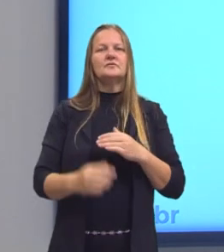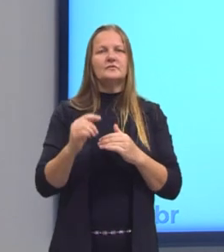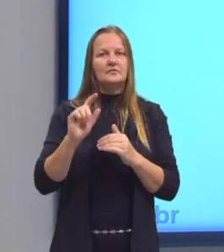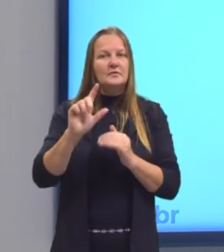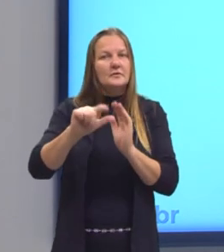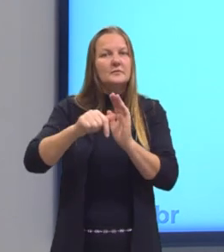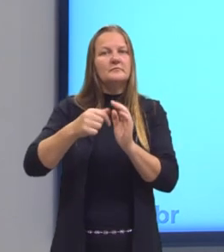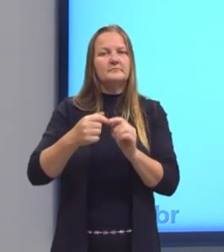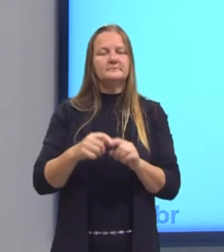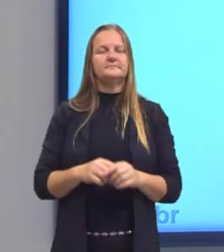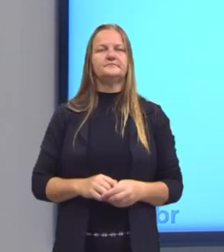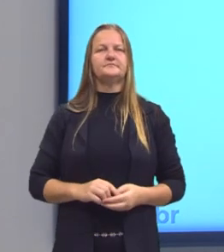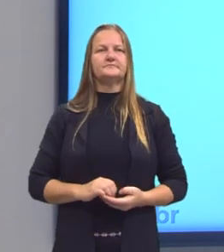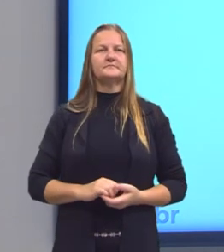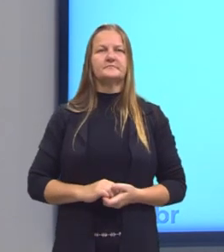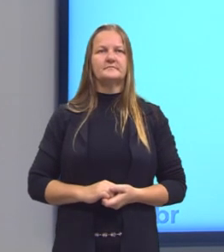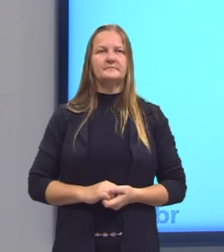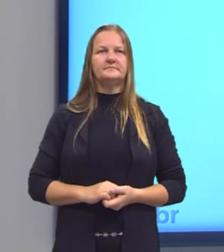também.